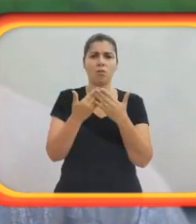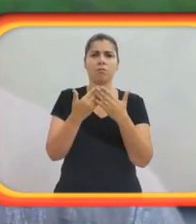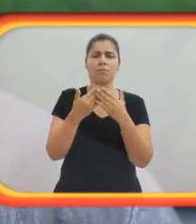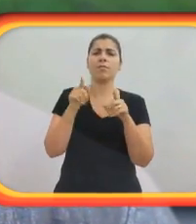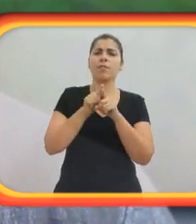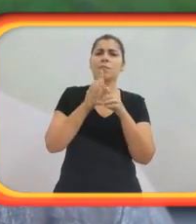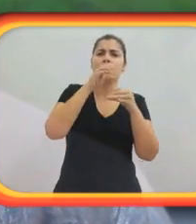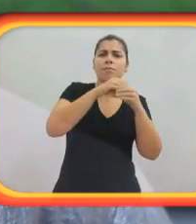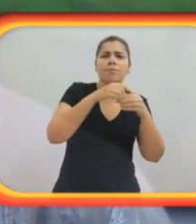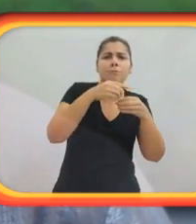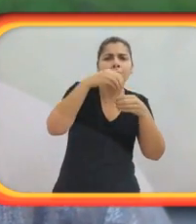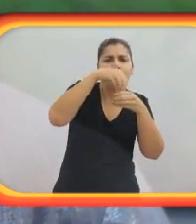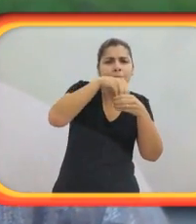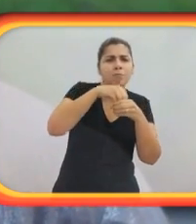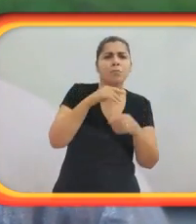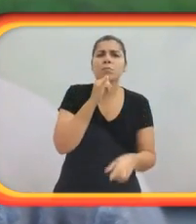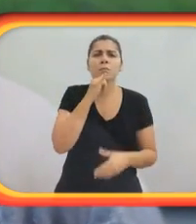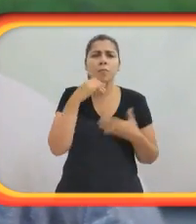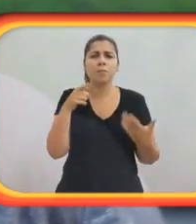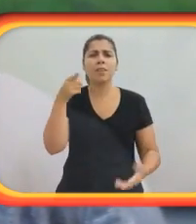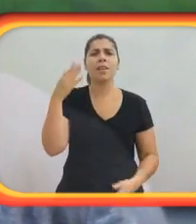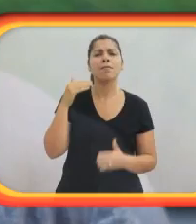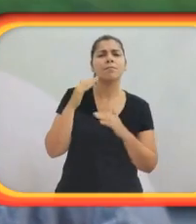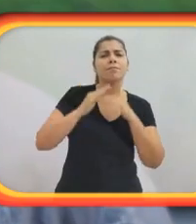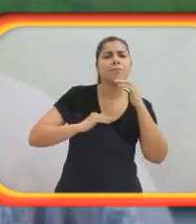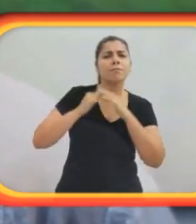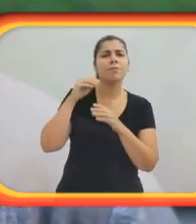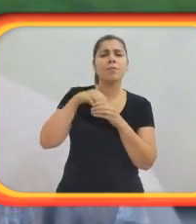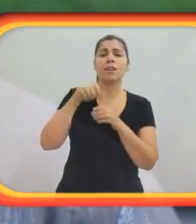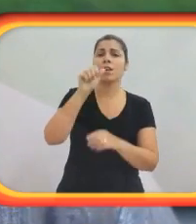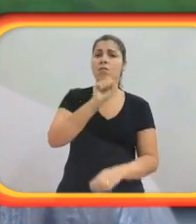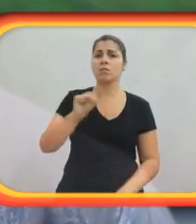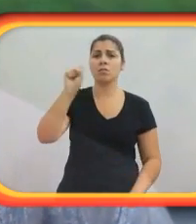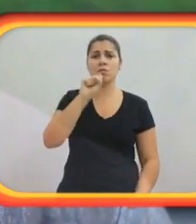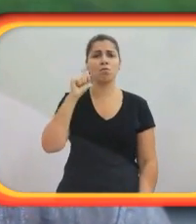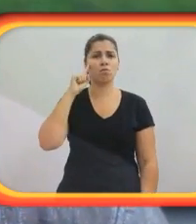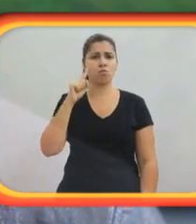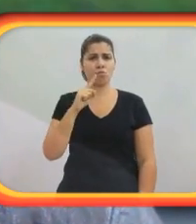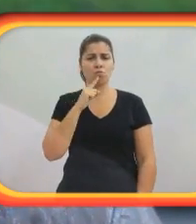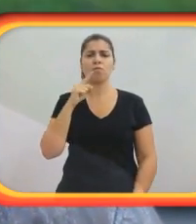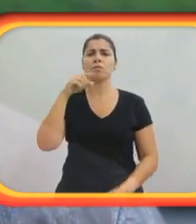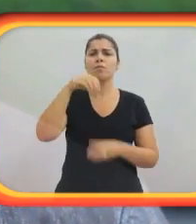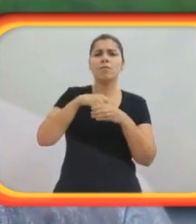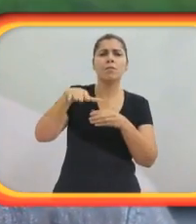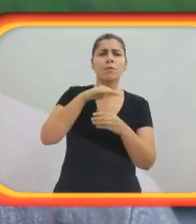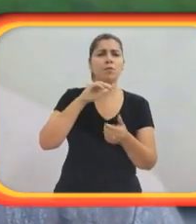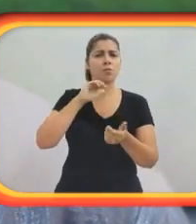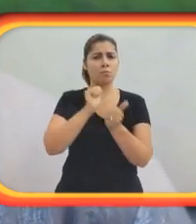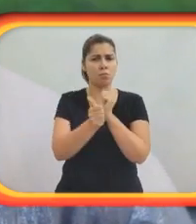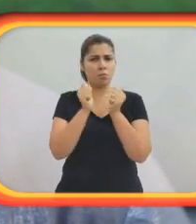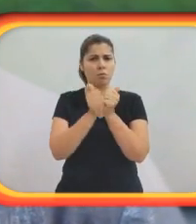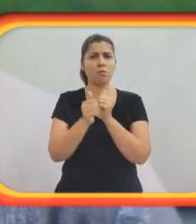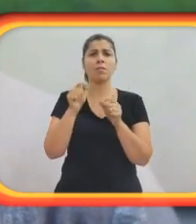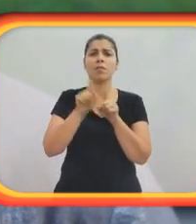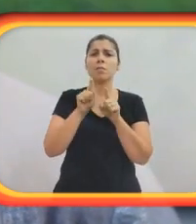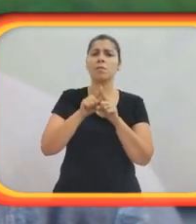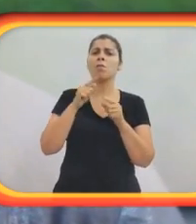nos internatos, por exemplo. Ela era praticada nas associações de surdos e nos ambientes esportivos.